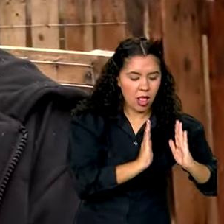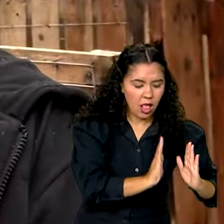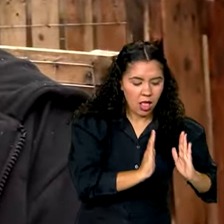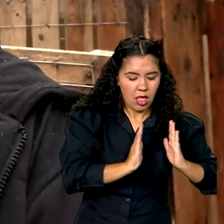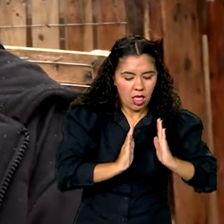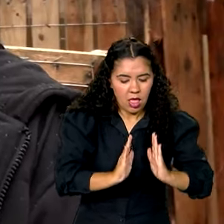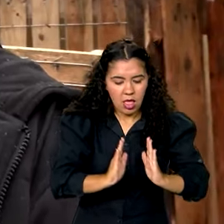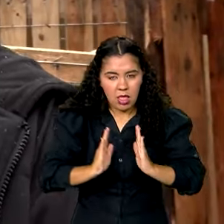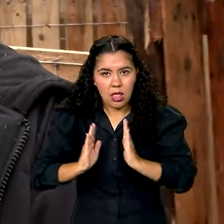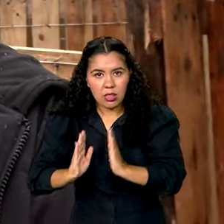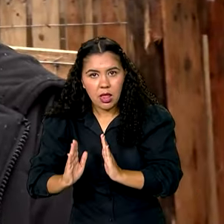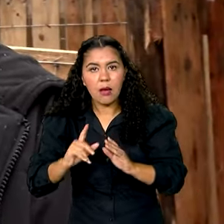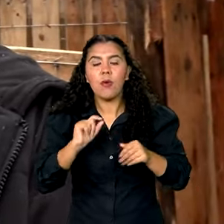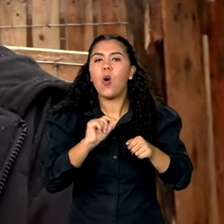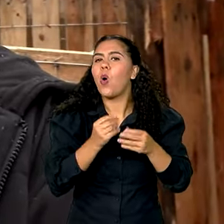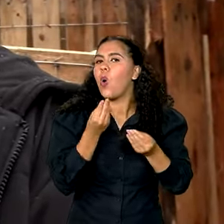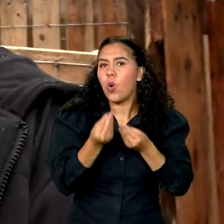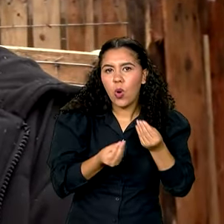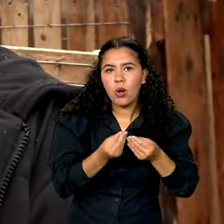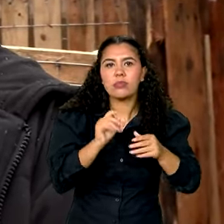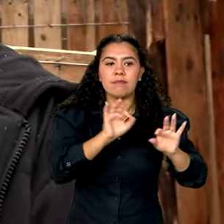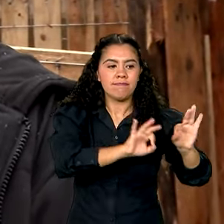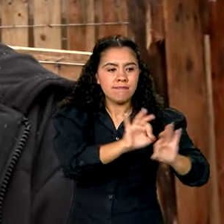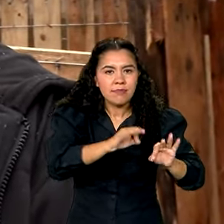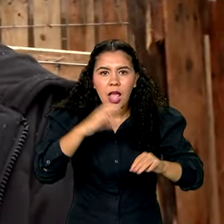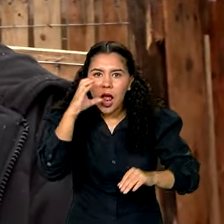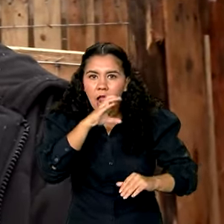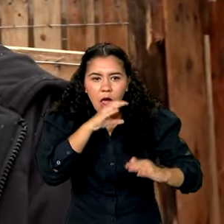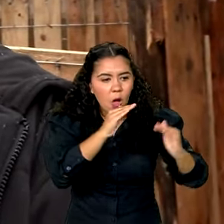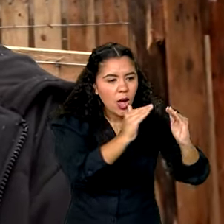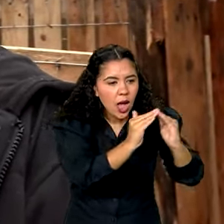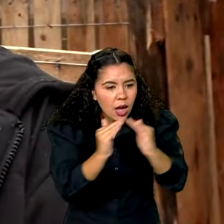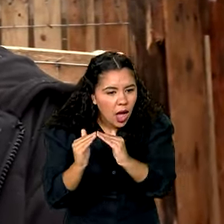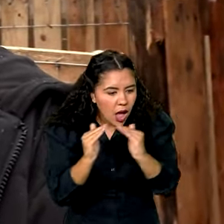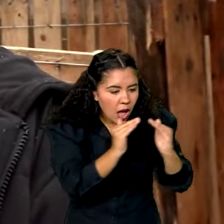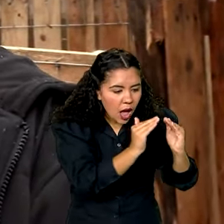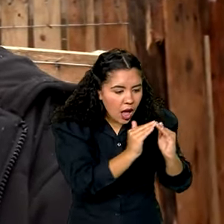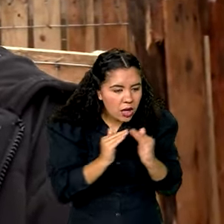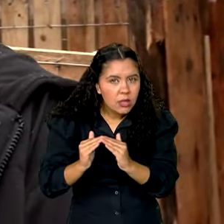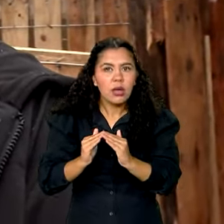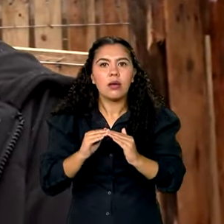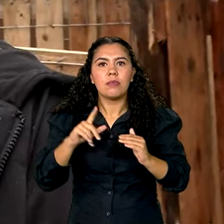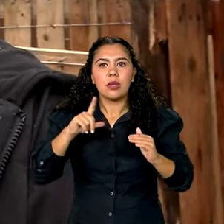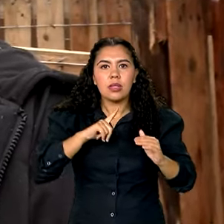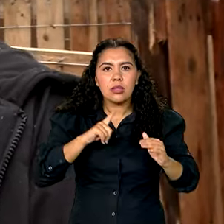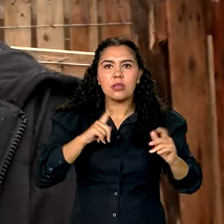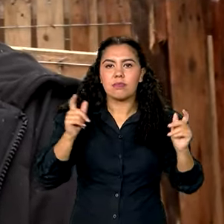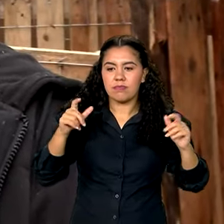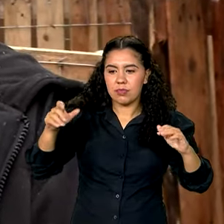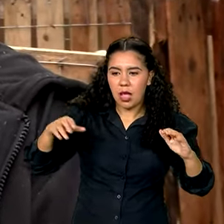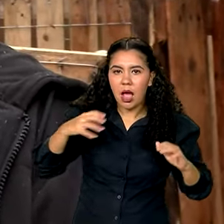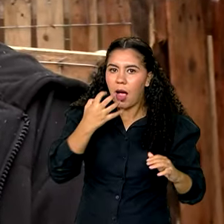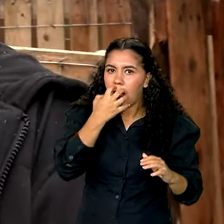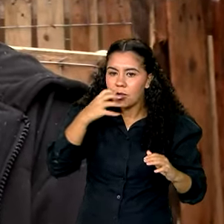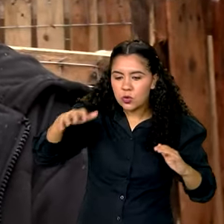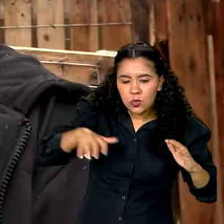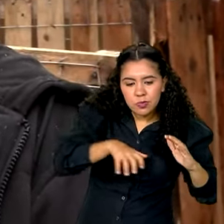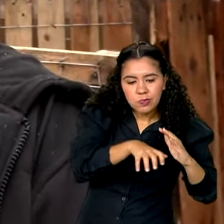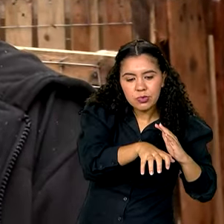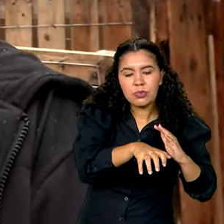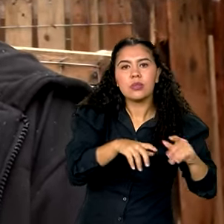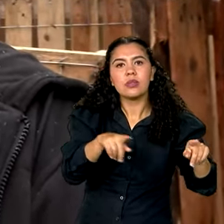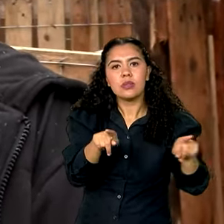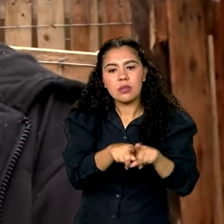começou fazendo casinhas para ser a forma mais rápida de ter o espaço para abrigar eles. Depois a gente foi fazendo os